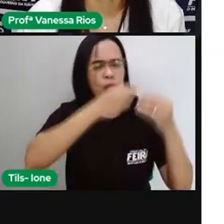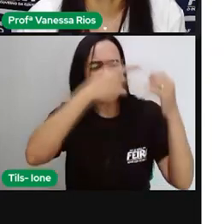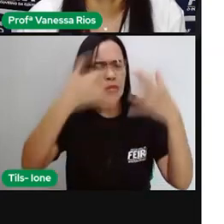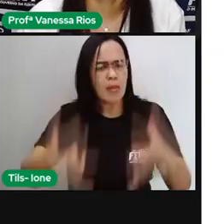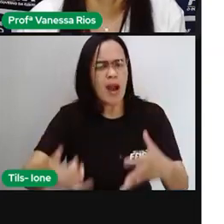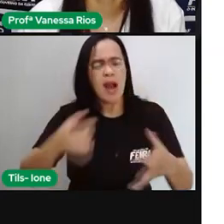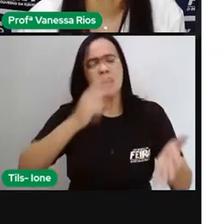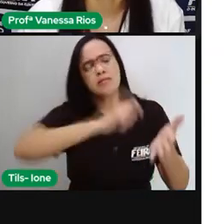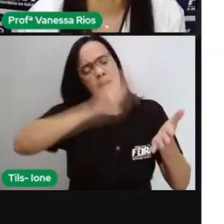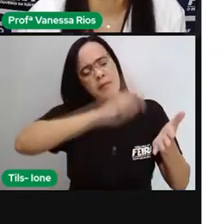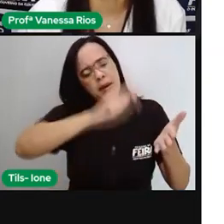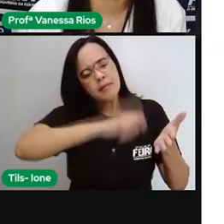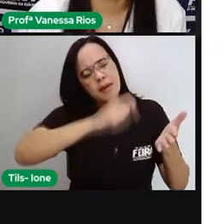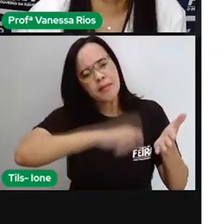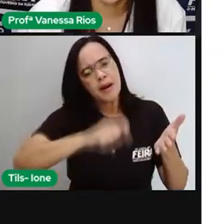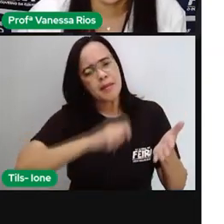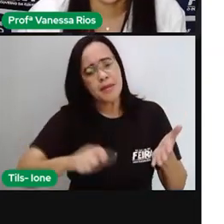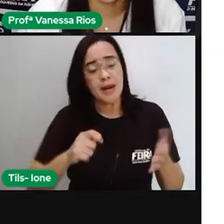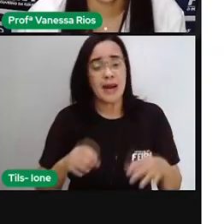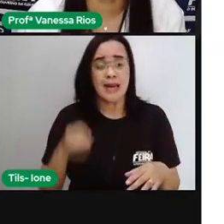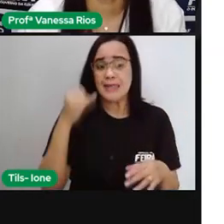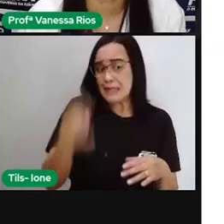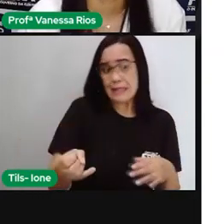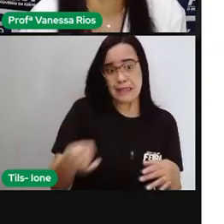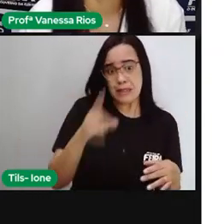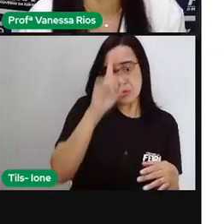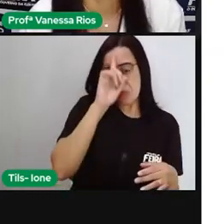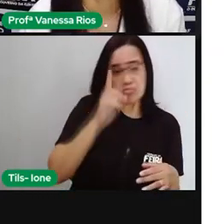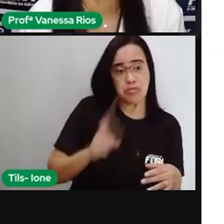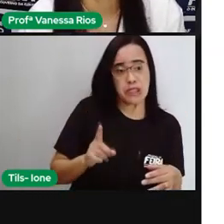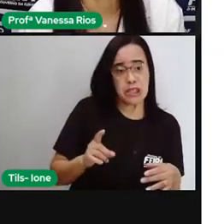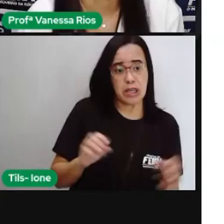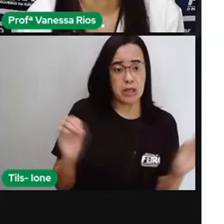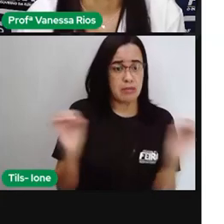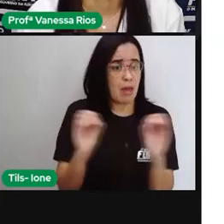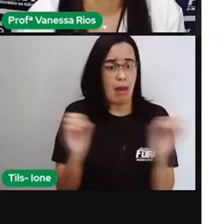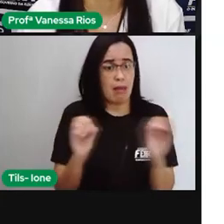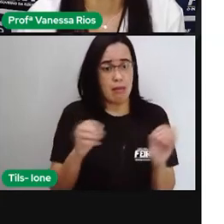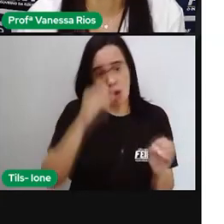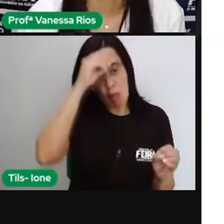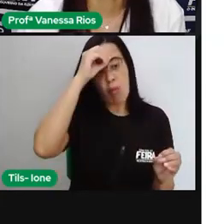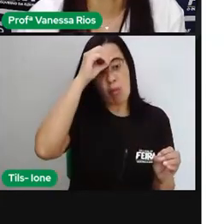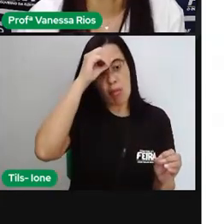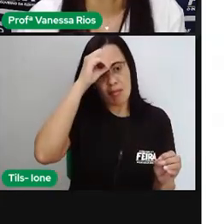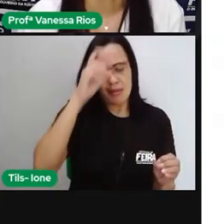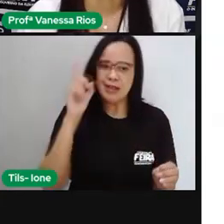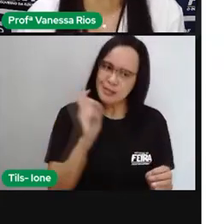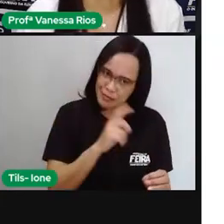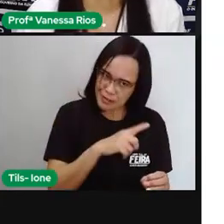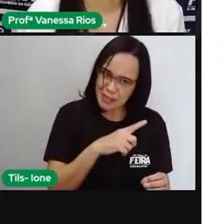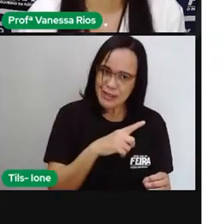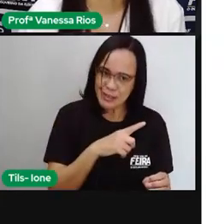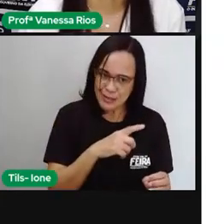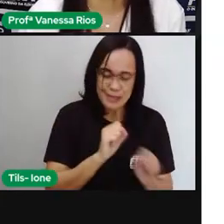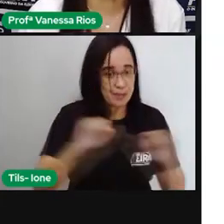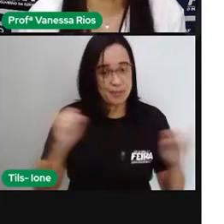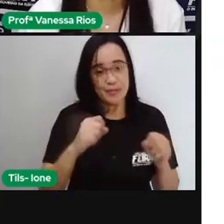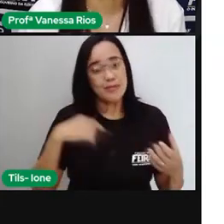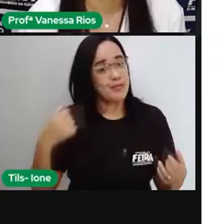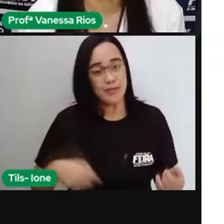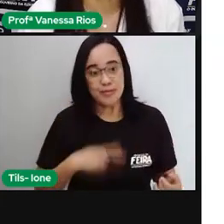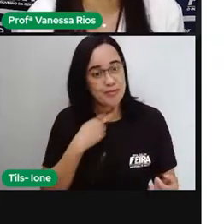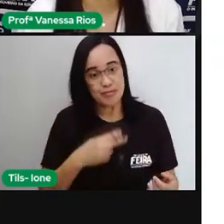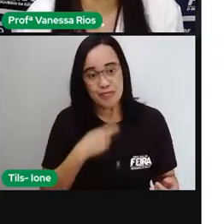vida de alguém se eu não me informar sobre o que aconteceu com essa pessoa né então é impossível eu escrever sobre